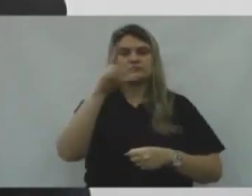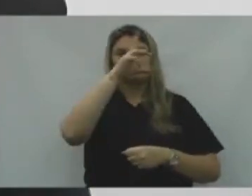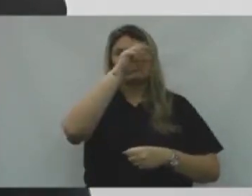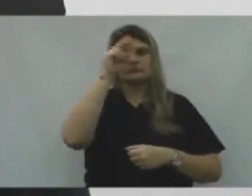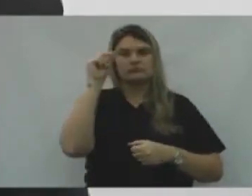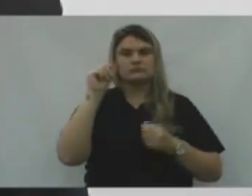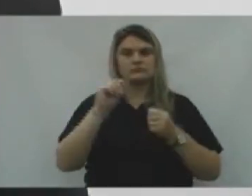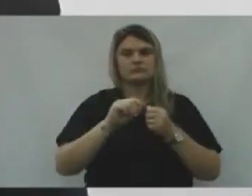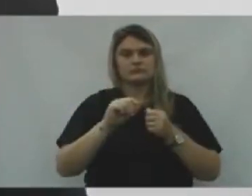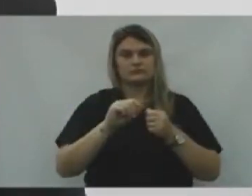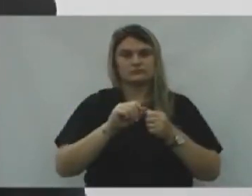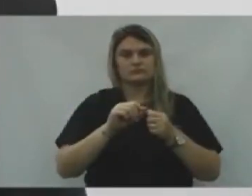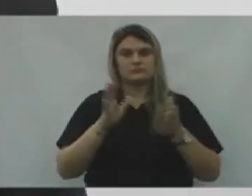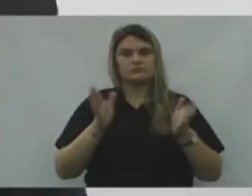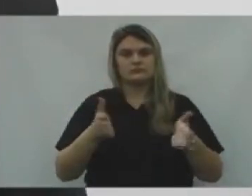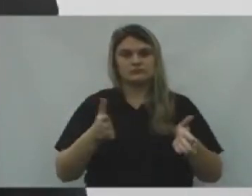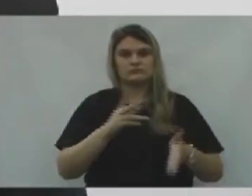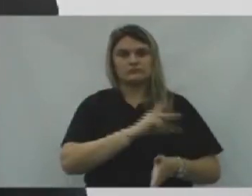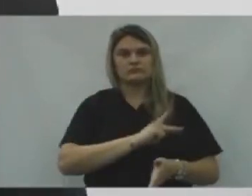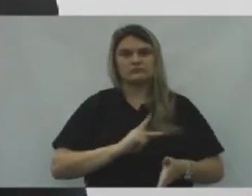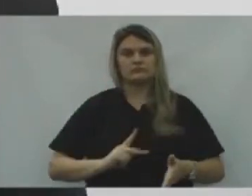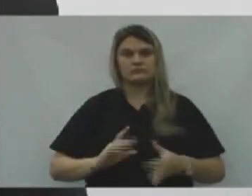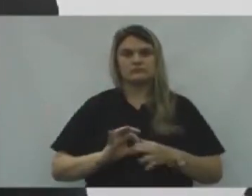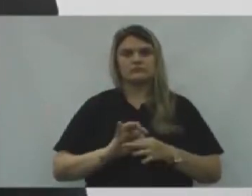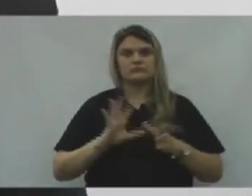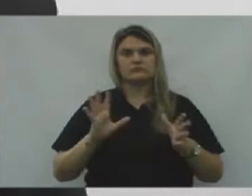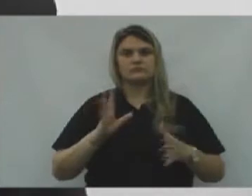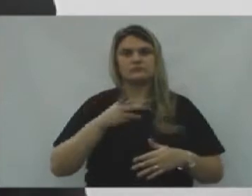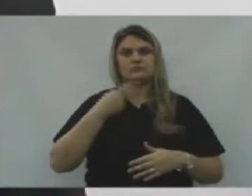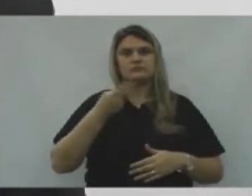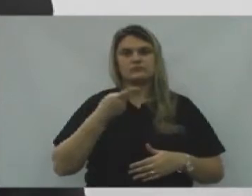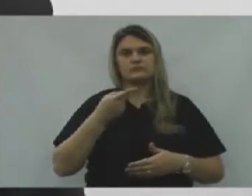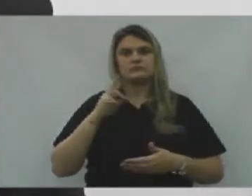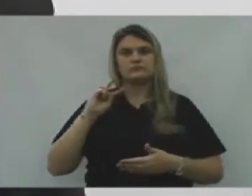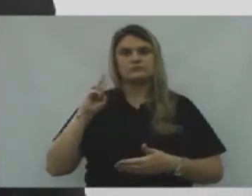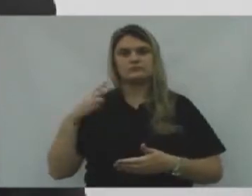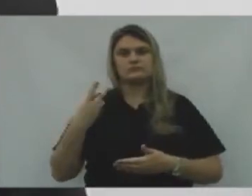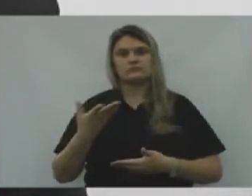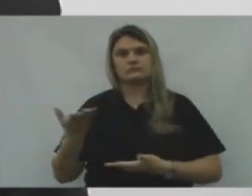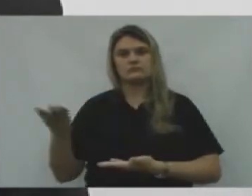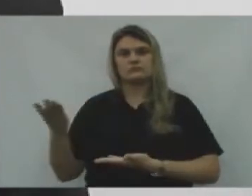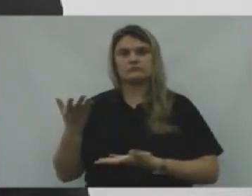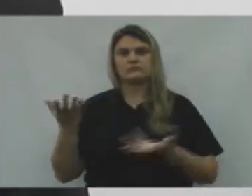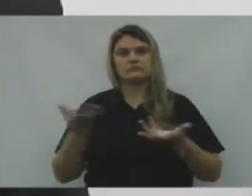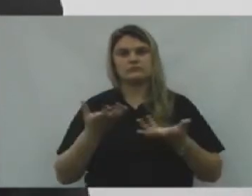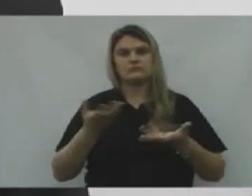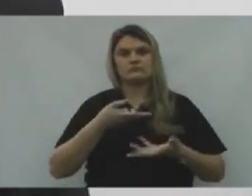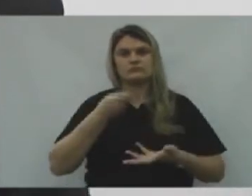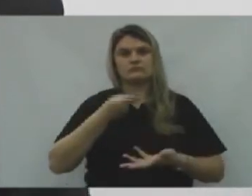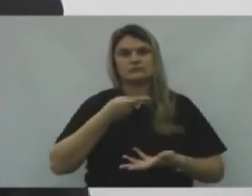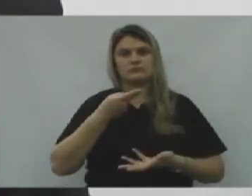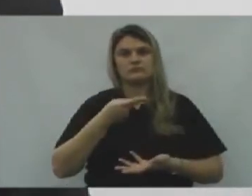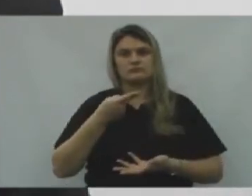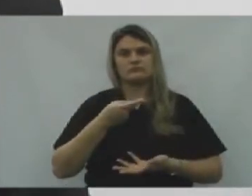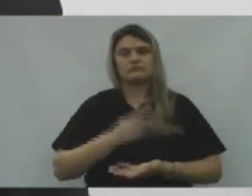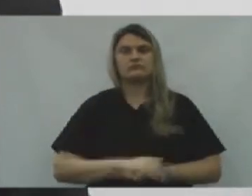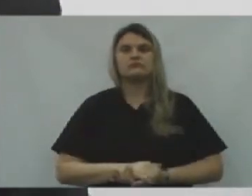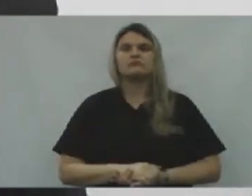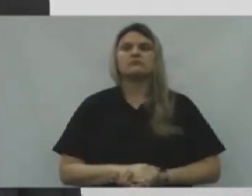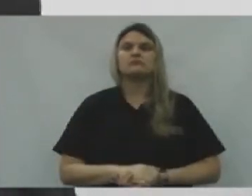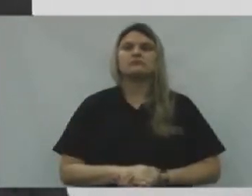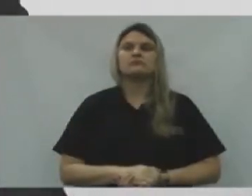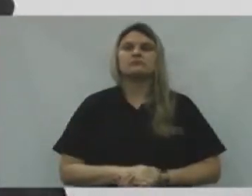Executivo, Neste momento, Esta presidência deixa livre a palavra Aos nobres vereadores, Que dela desejarem fazer o uso.